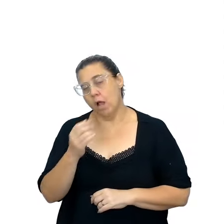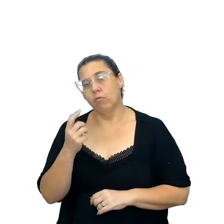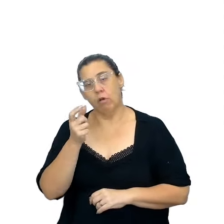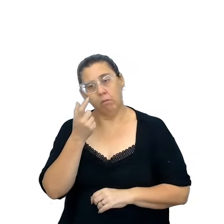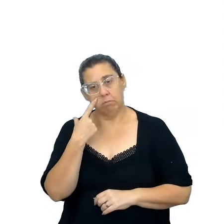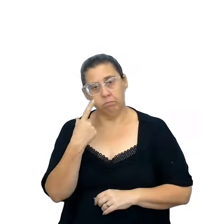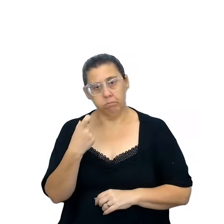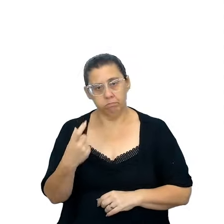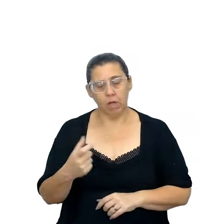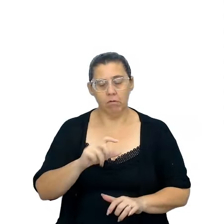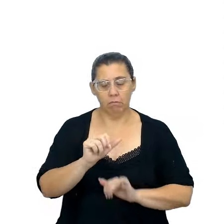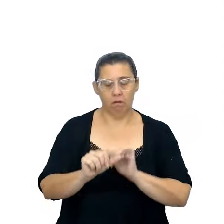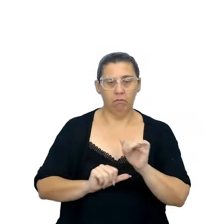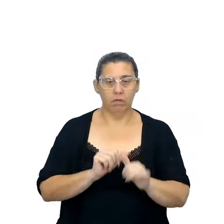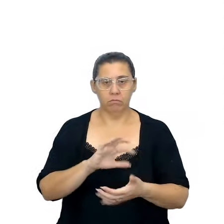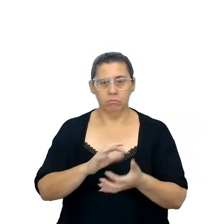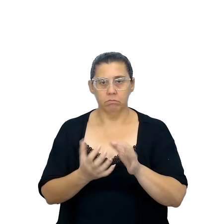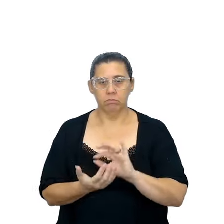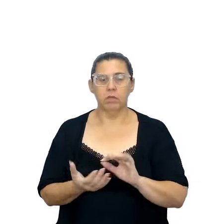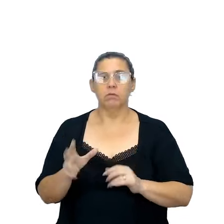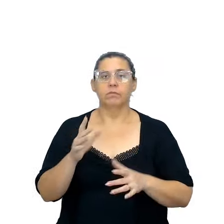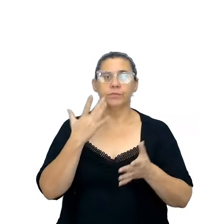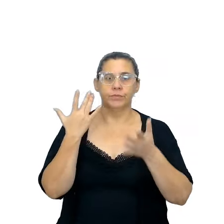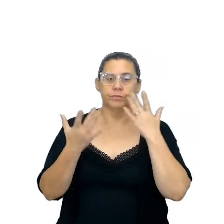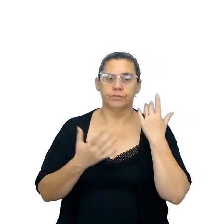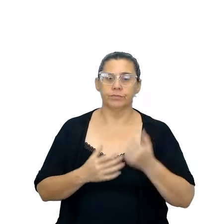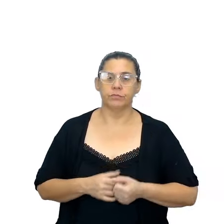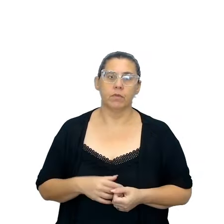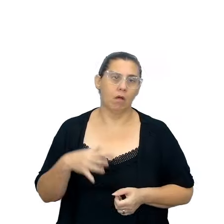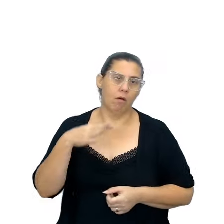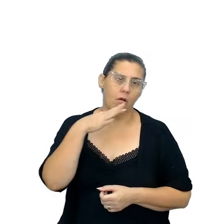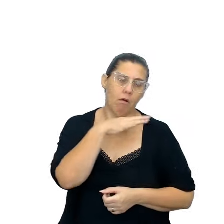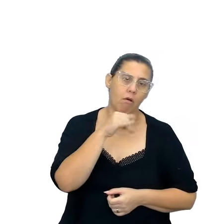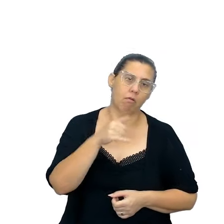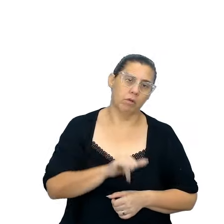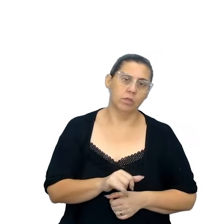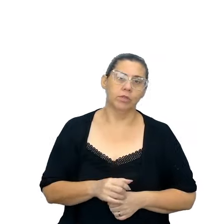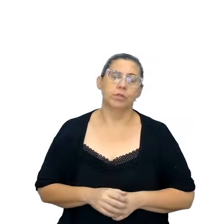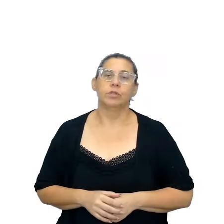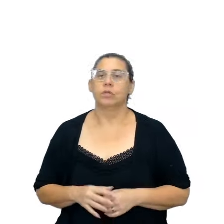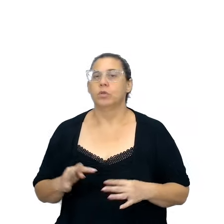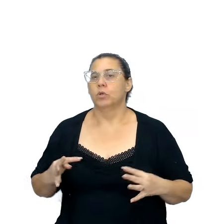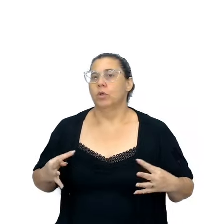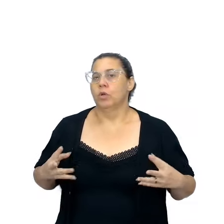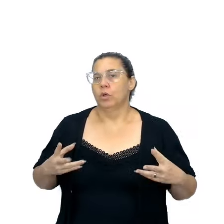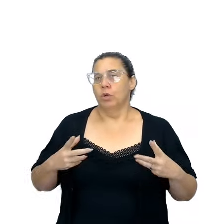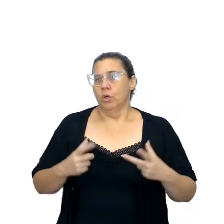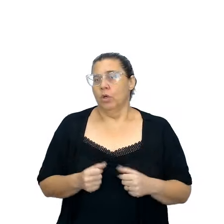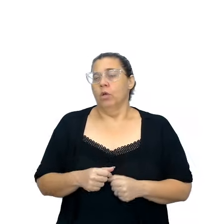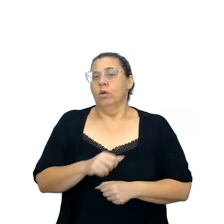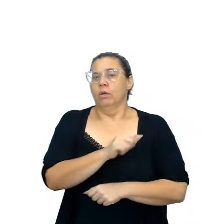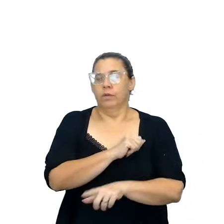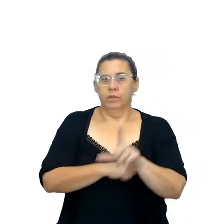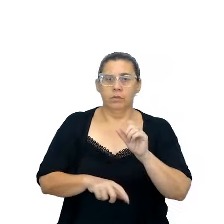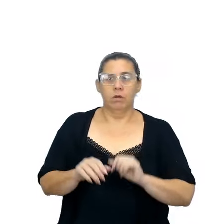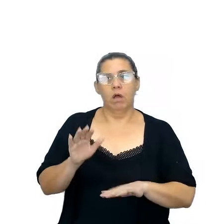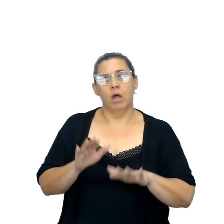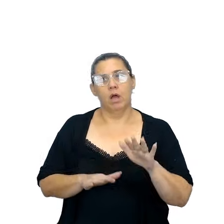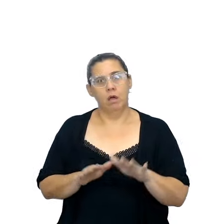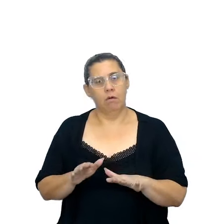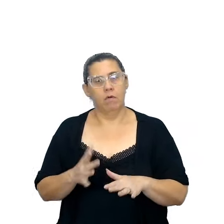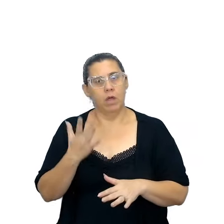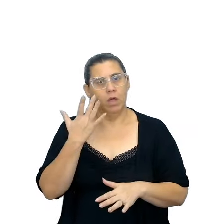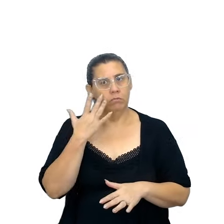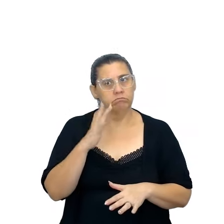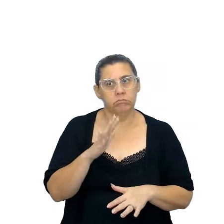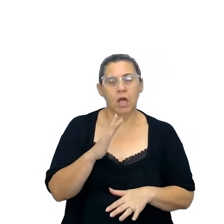interessante para transformar em texto teatral. É óbvio que se deixar muito, muito livre para o estudante, muitas vezes, eles não têm